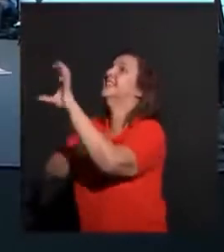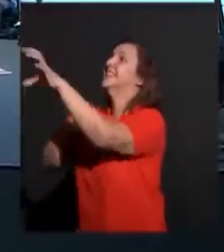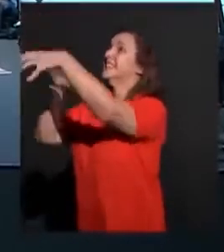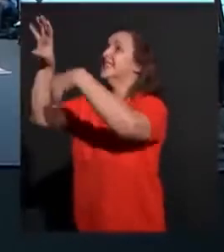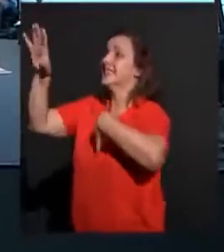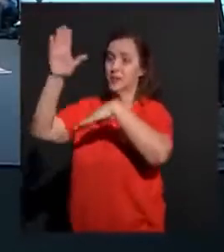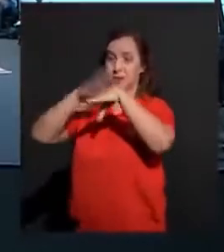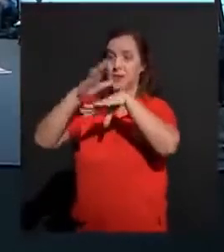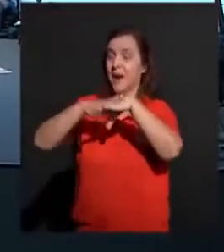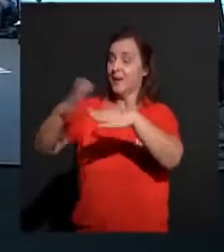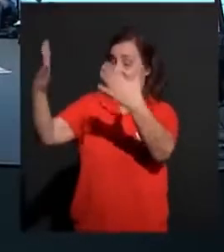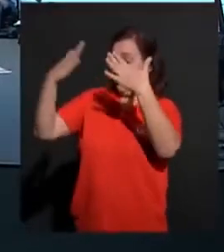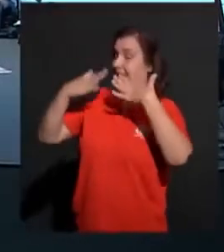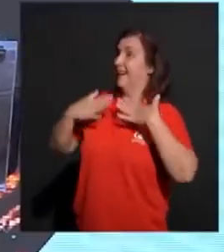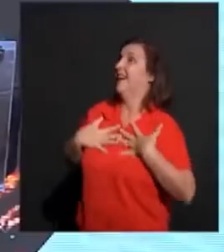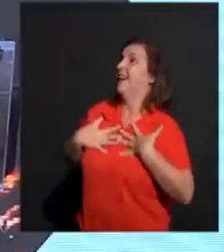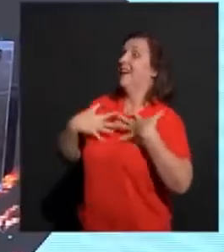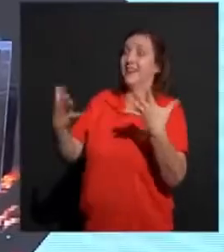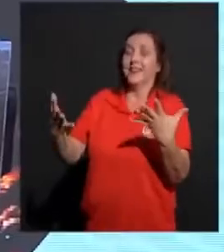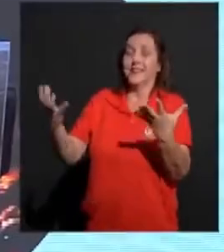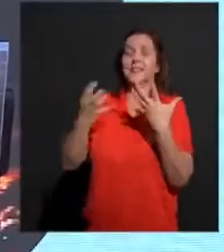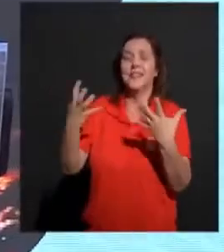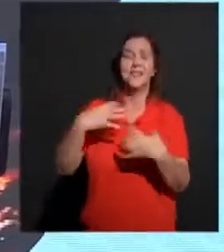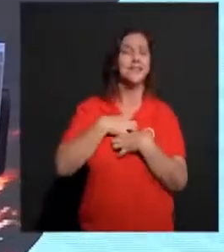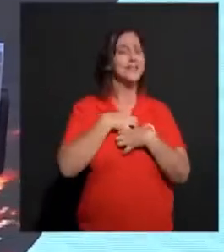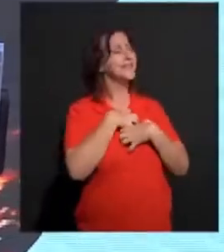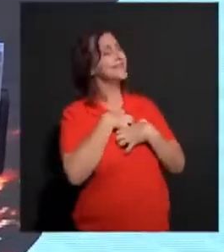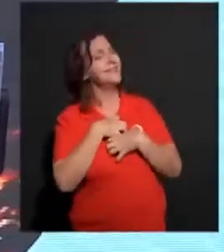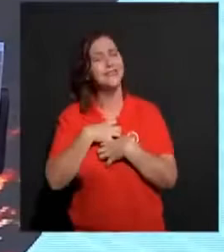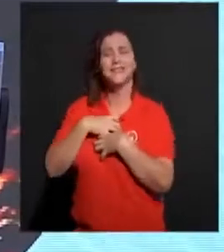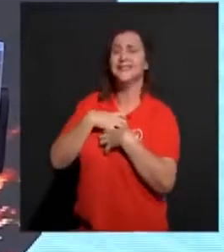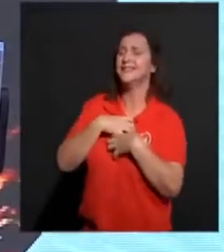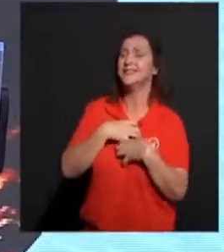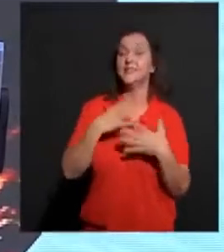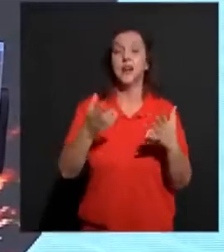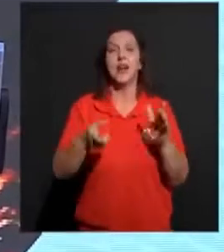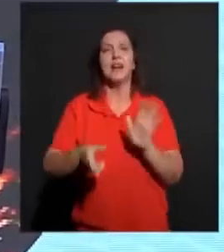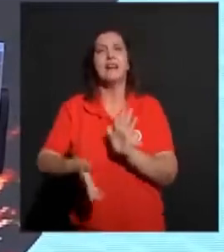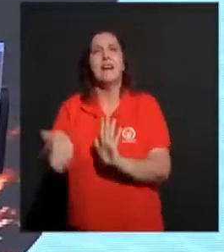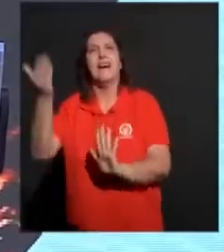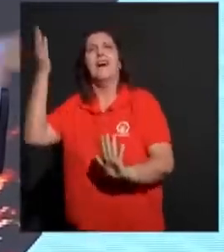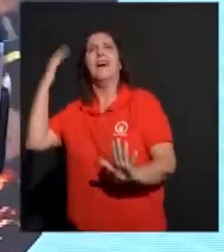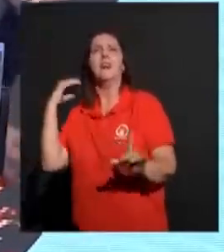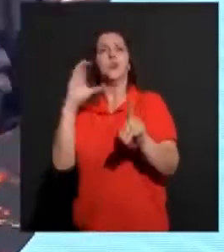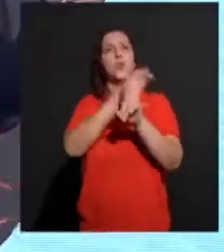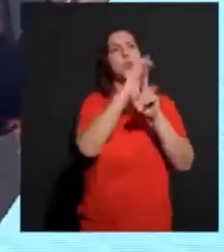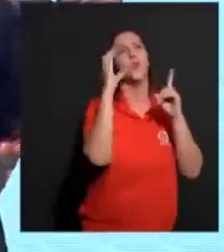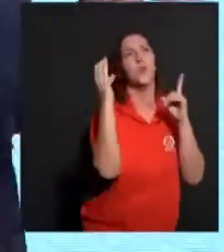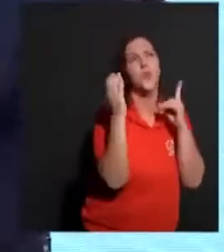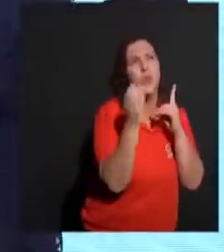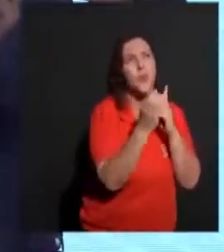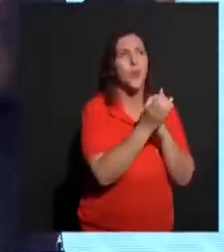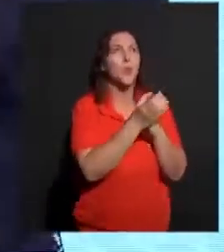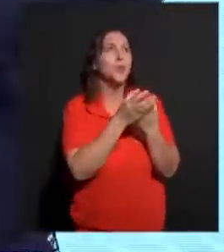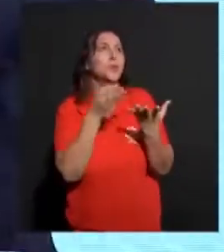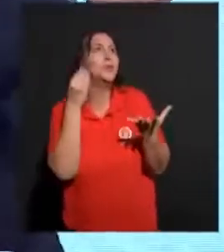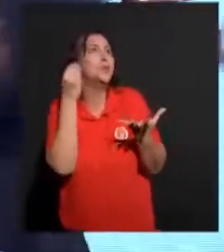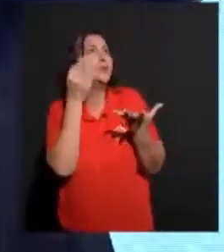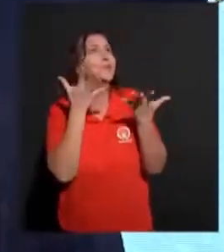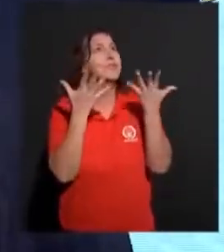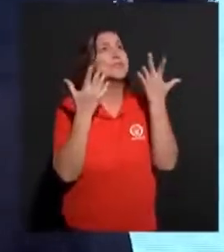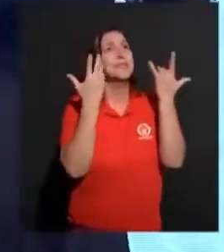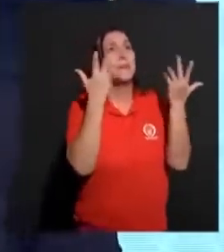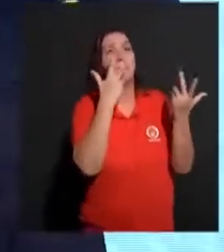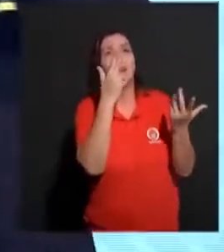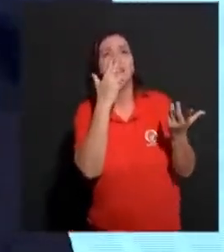toque das suas mãos em mim. Eu posso sentir aquilo que antes em um culto, em uma reunião. Eu tinha como um